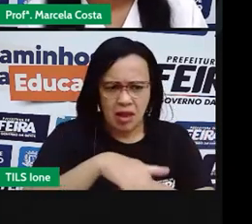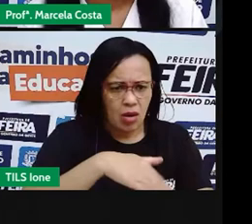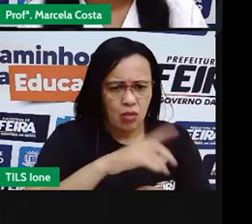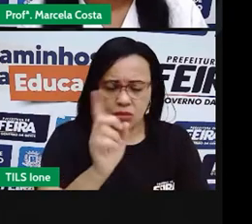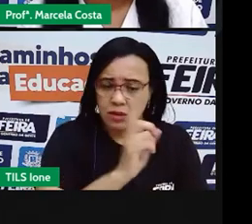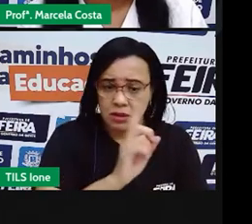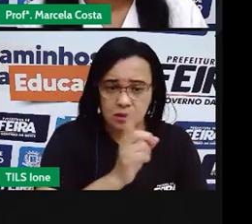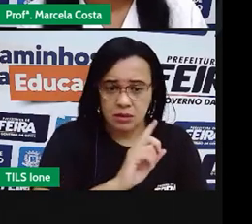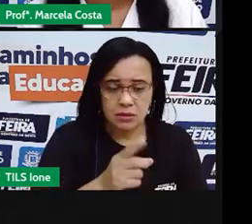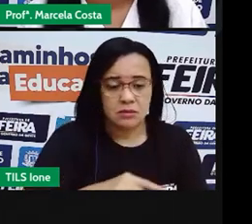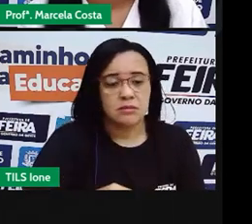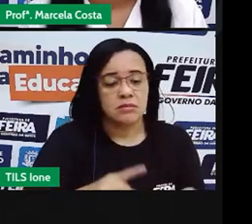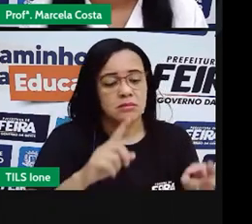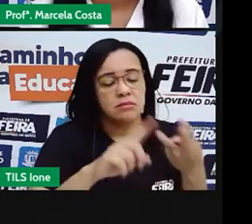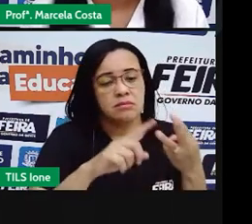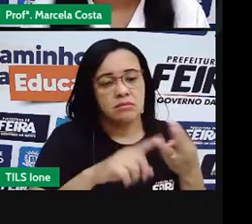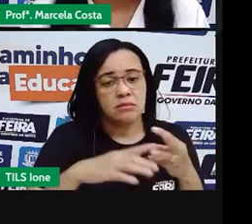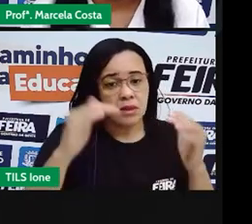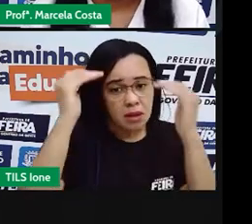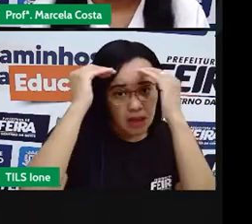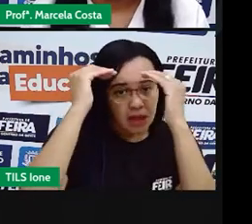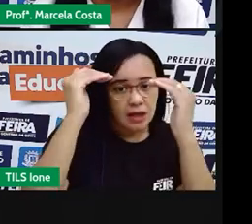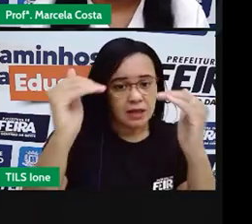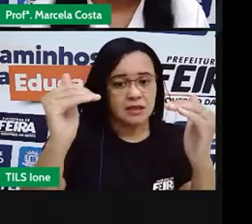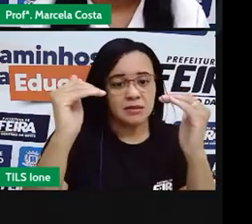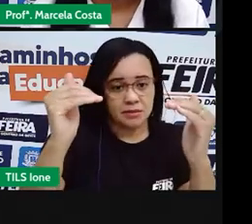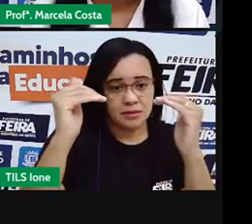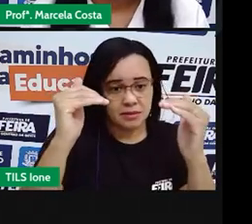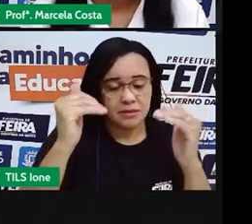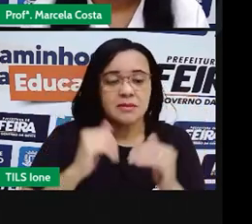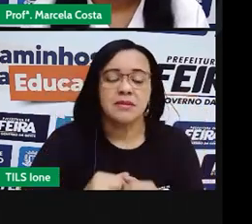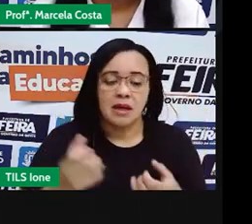respeitar o limite de velocidade que a gente dá para ver isso.